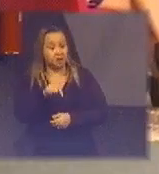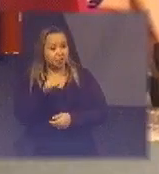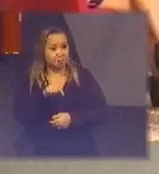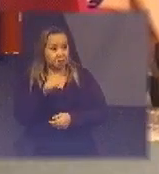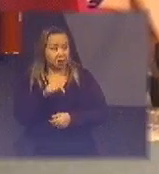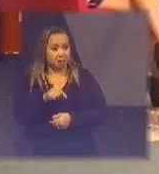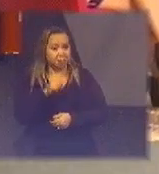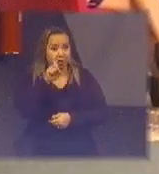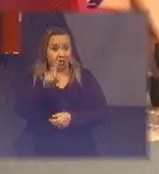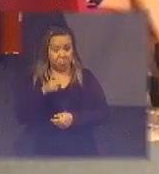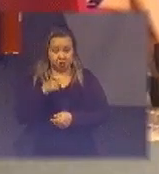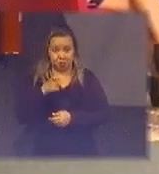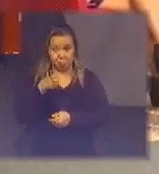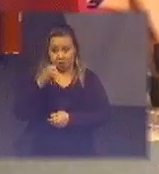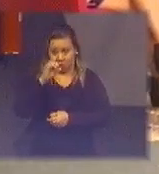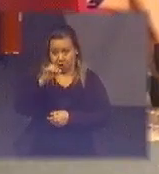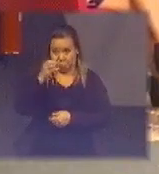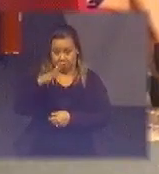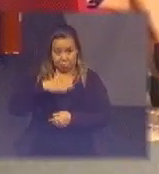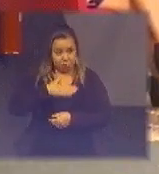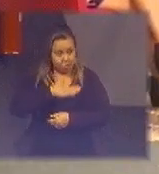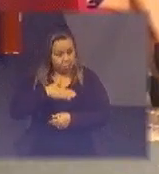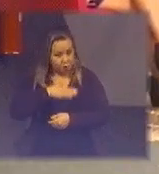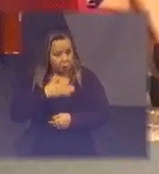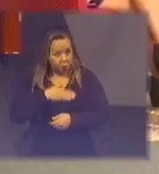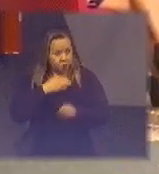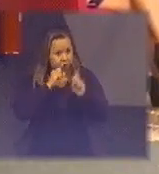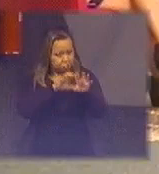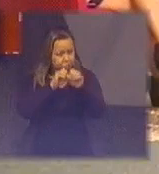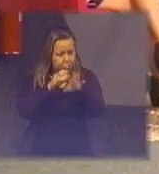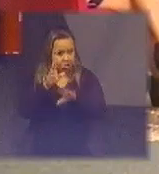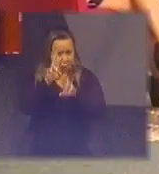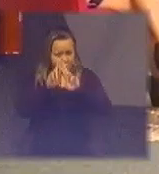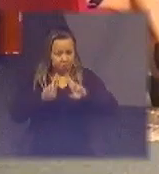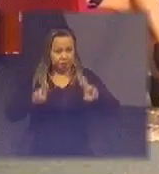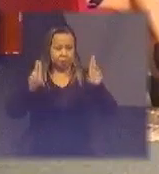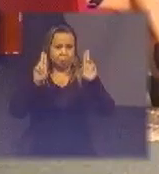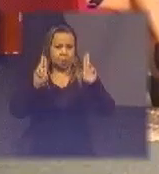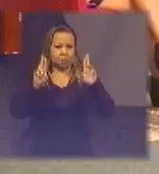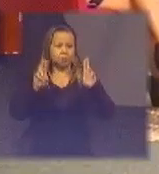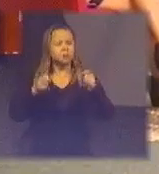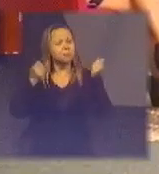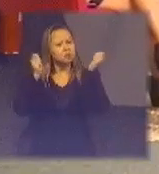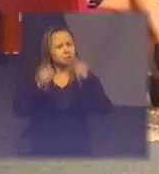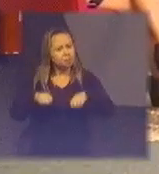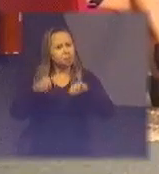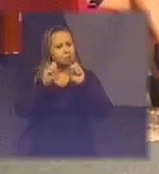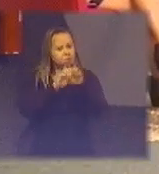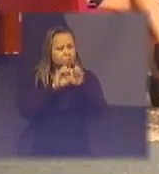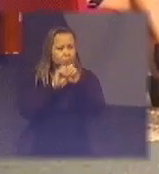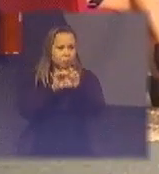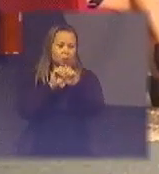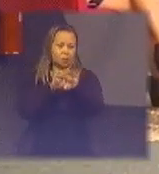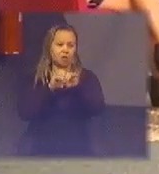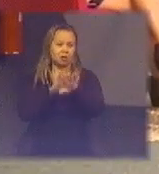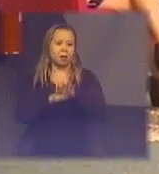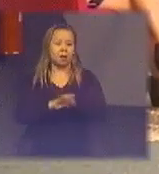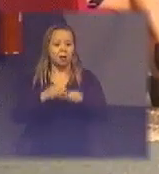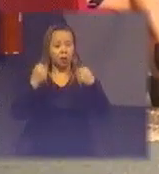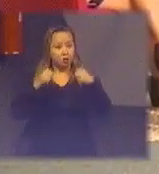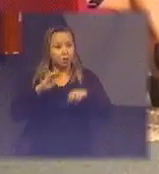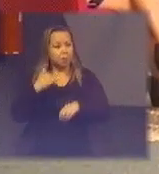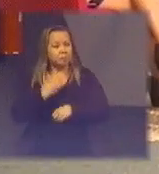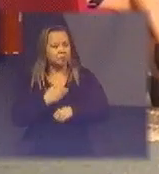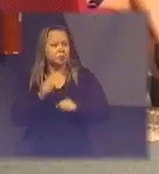o contrário eu sou cientista e gosto de dar aula na universidade então gosto de prover a capacitação que acho que um dever nosso desde que eu fiz o meu